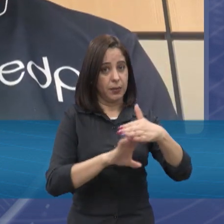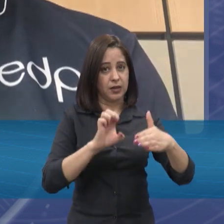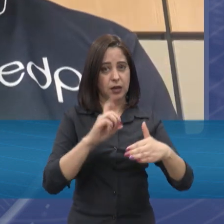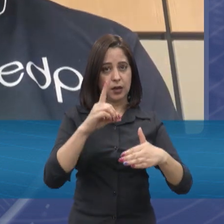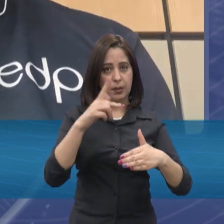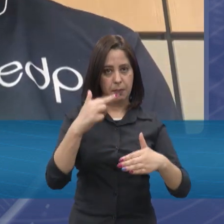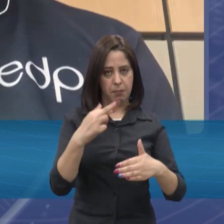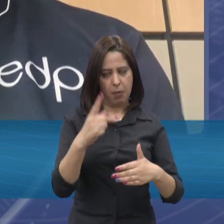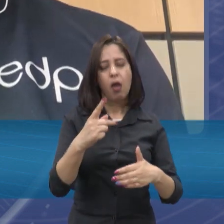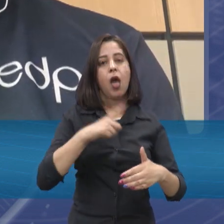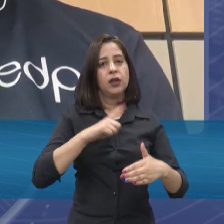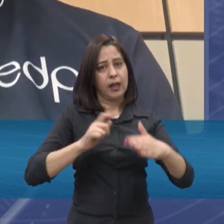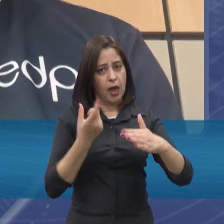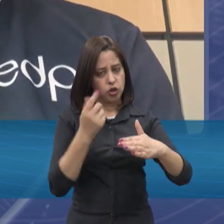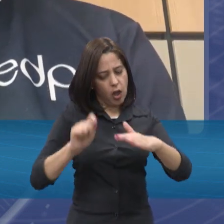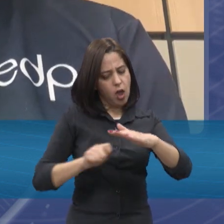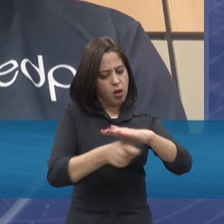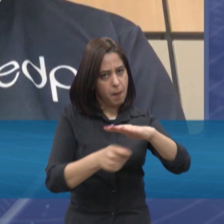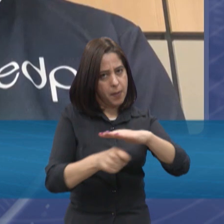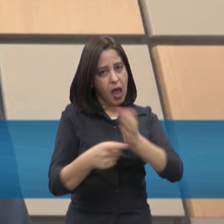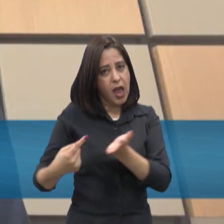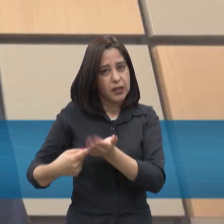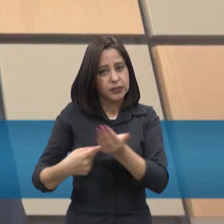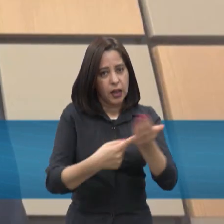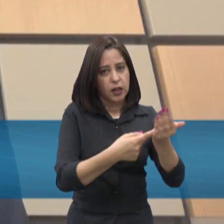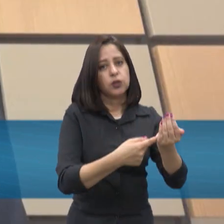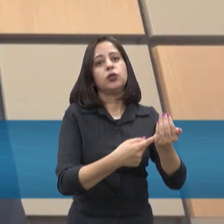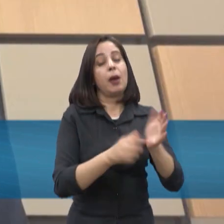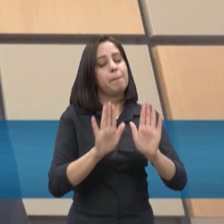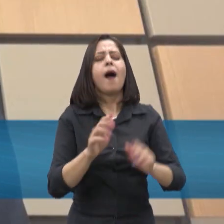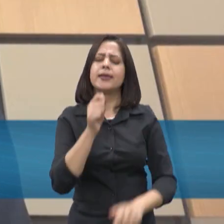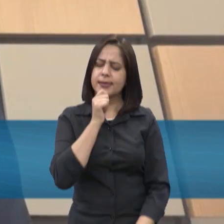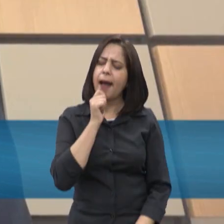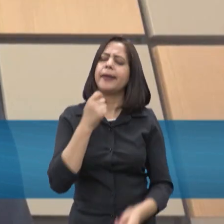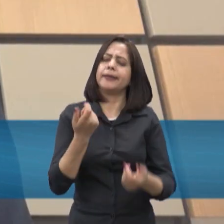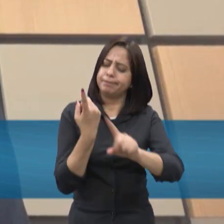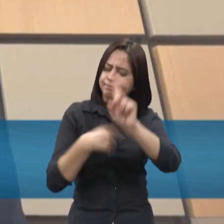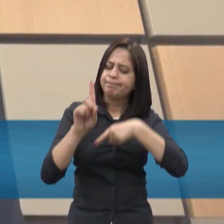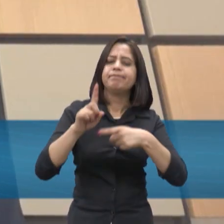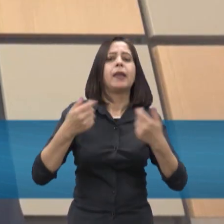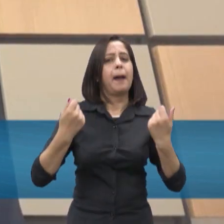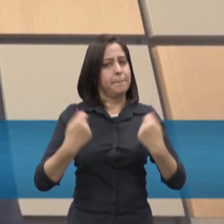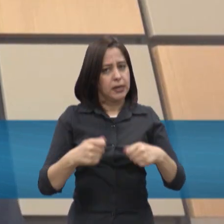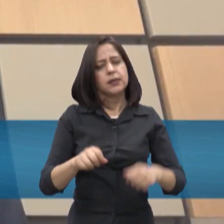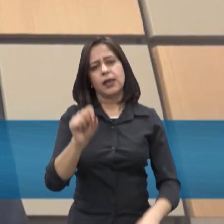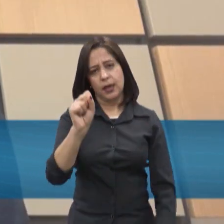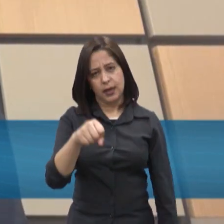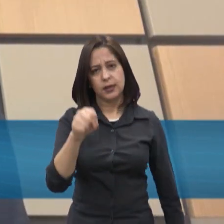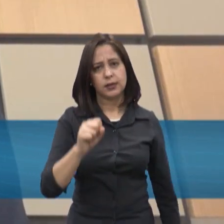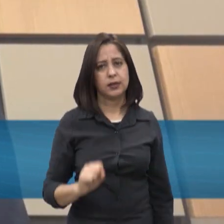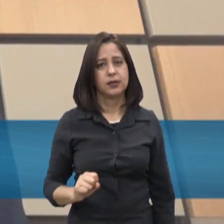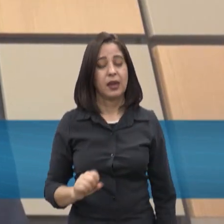tecnologia, né, como foi comentado, precisa evoluir na estrutura de rede, na gestão da